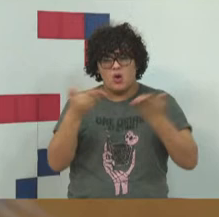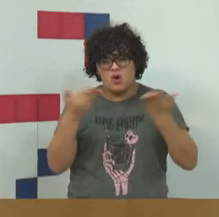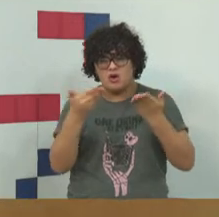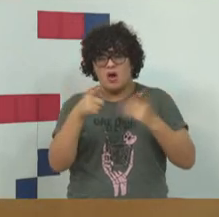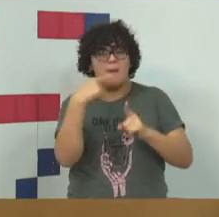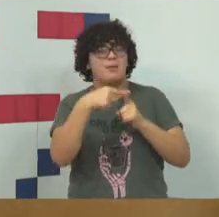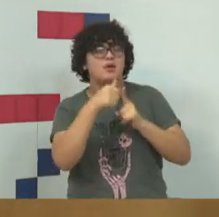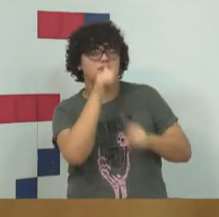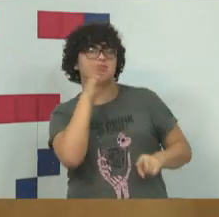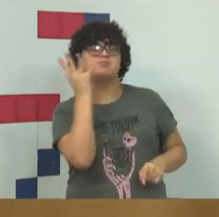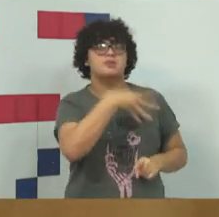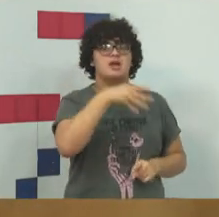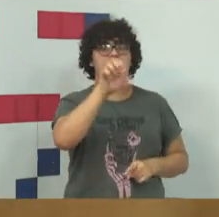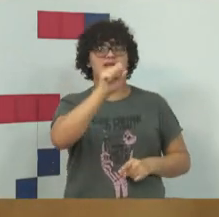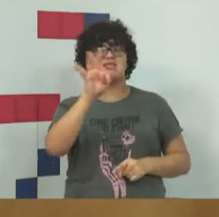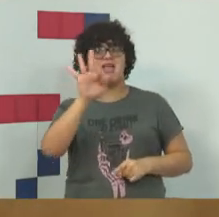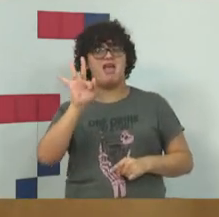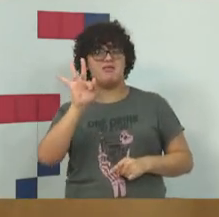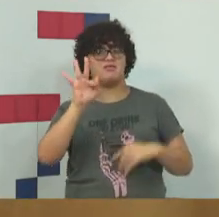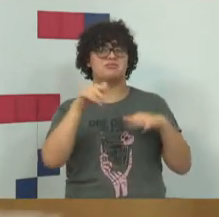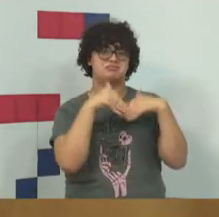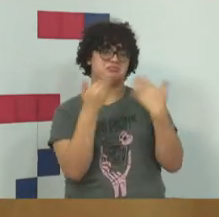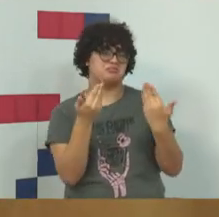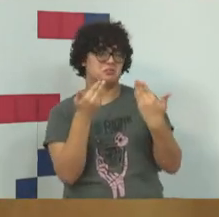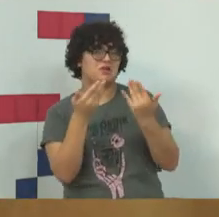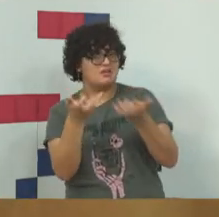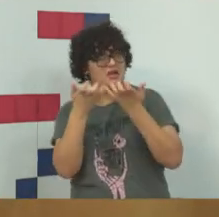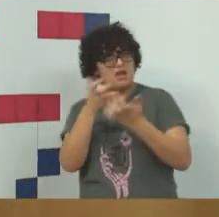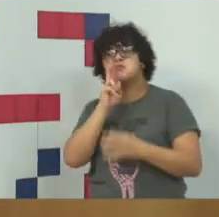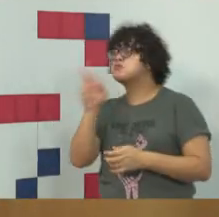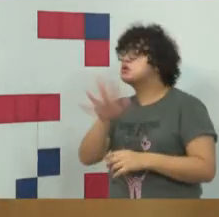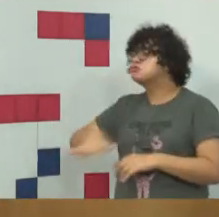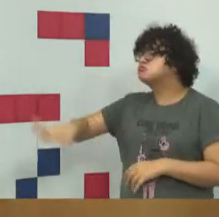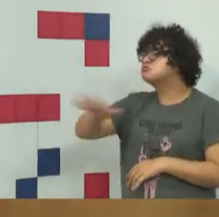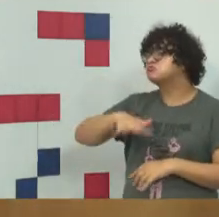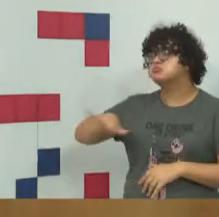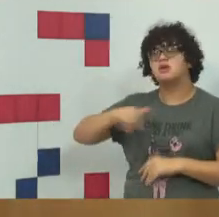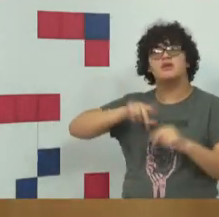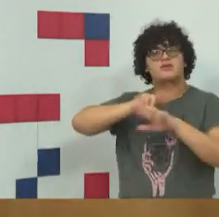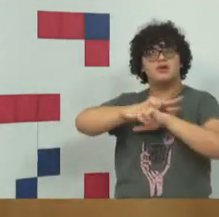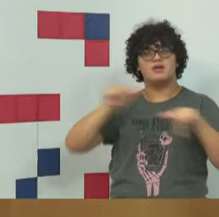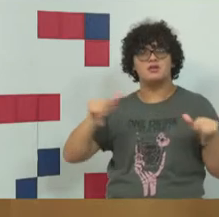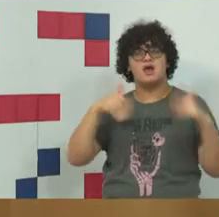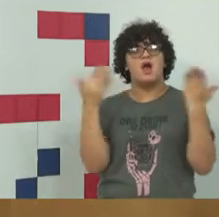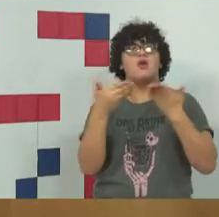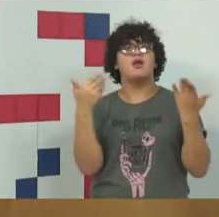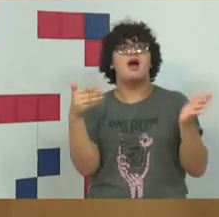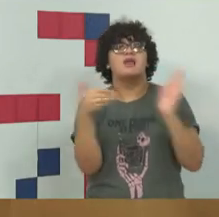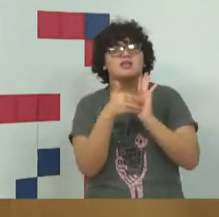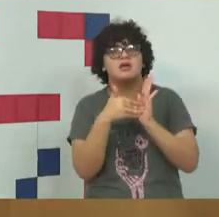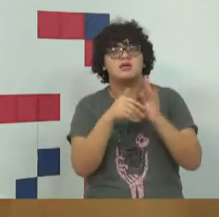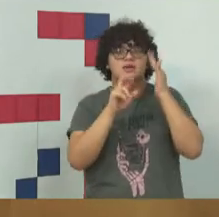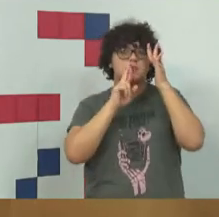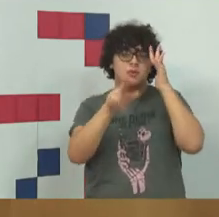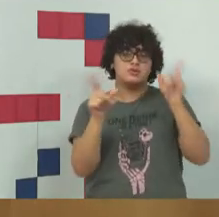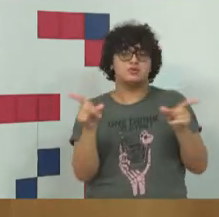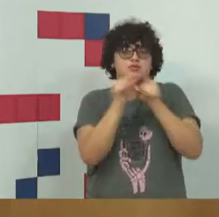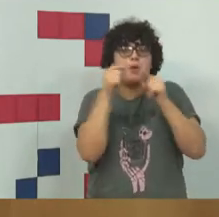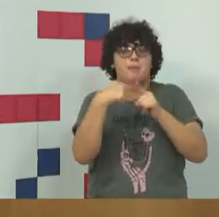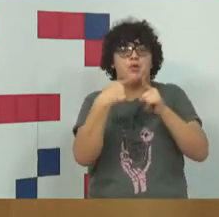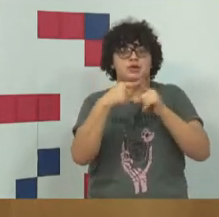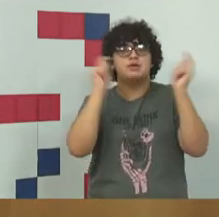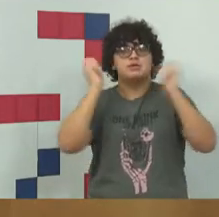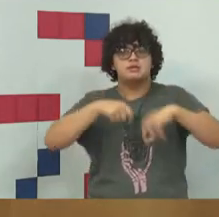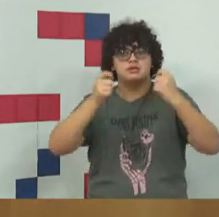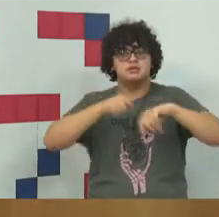do julgamento no STF, quem gostaria de responder? São várias, então eu vou pedir até para que a resposta seja curta, para a gente contemplar